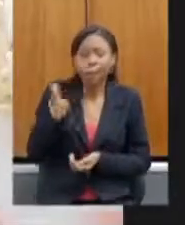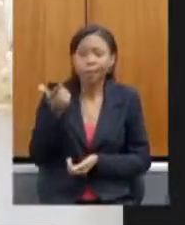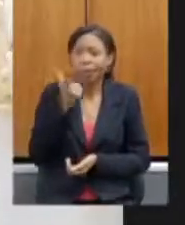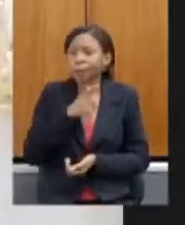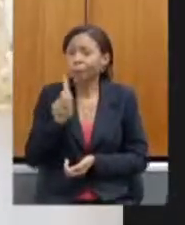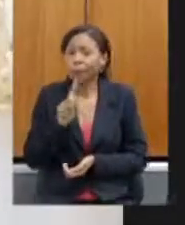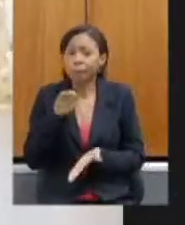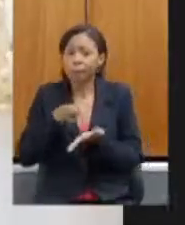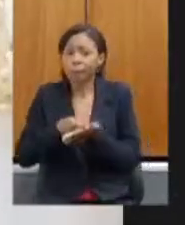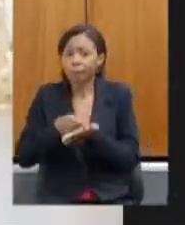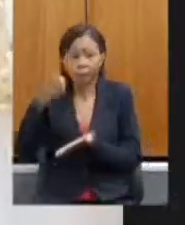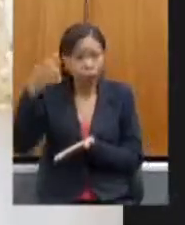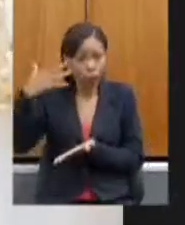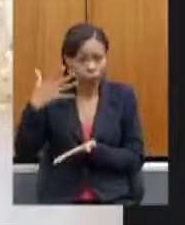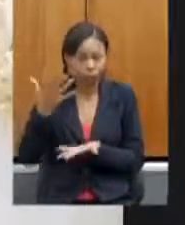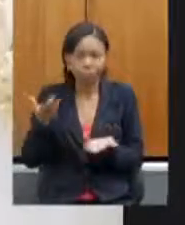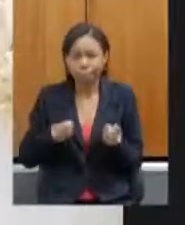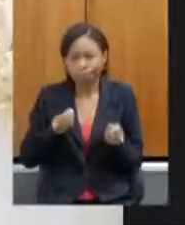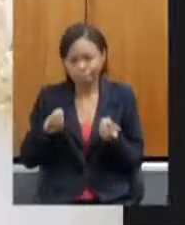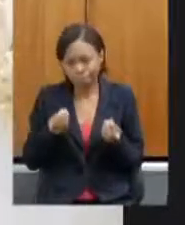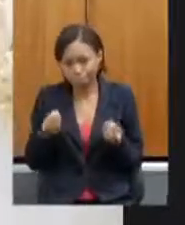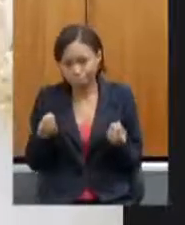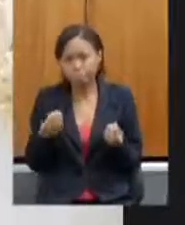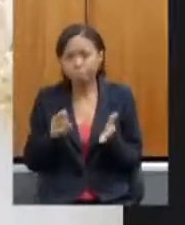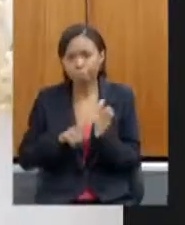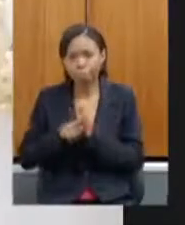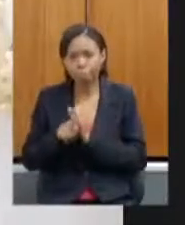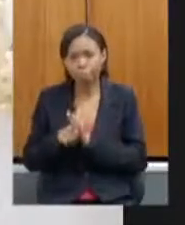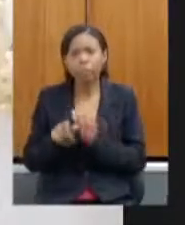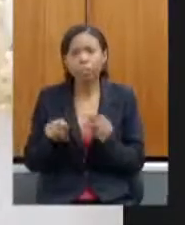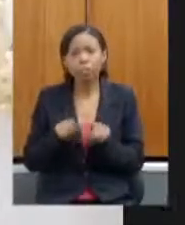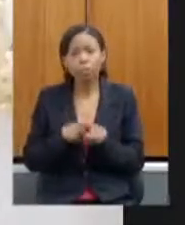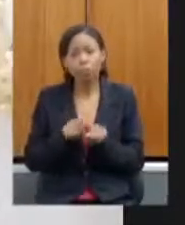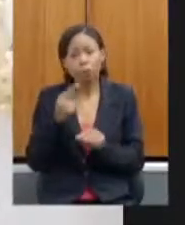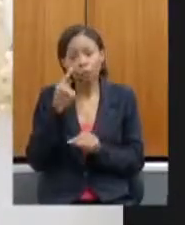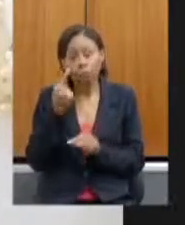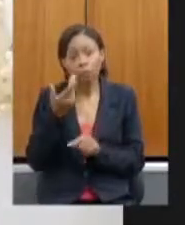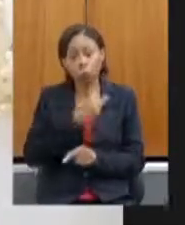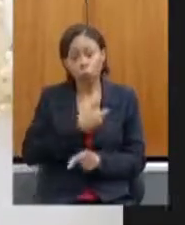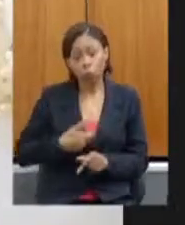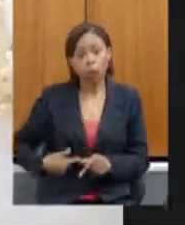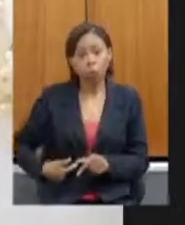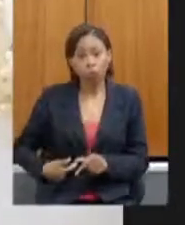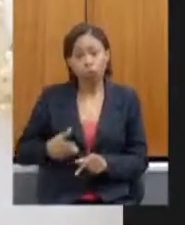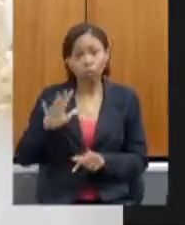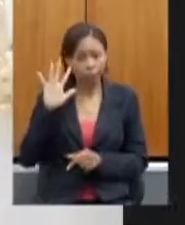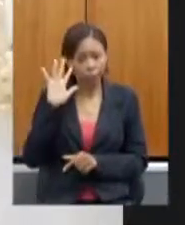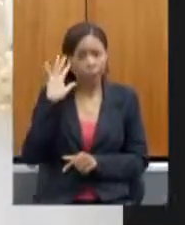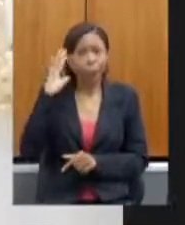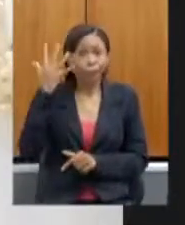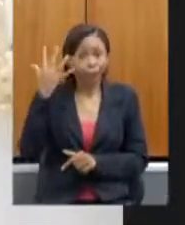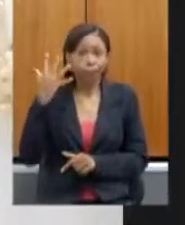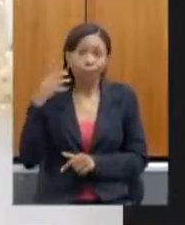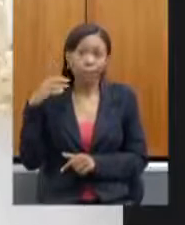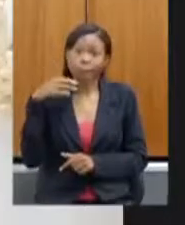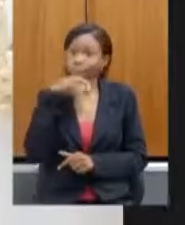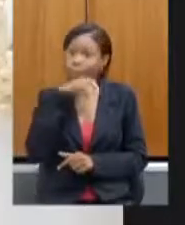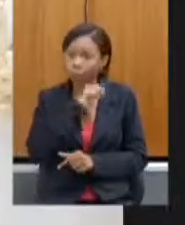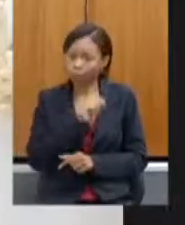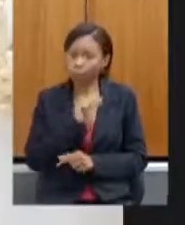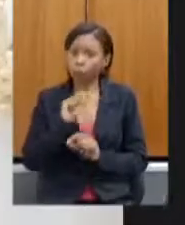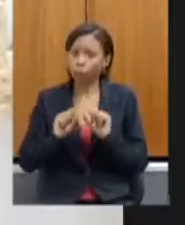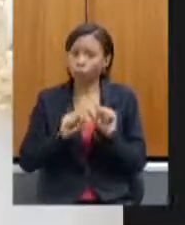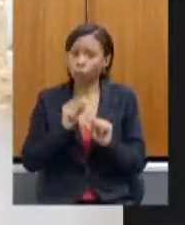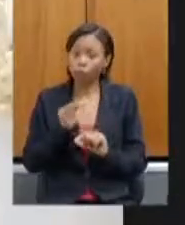também que possamos debruçar nessa matéria, trazendo do governo, para a gente resolver de uma vez por todas a todos que pretendem irrigar